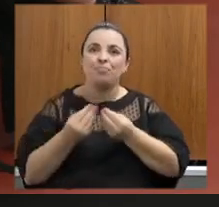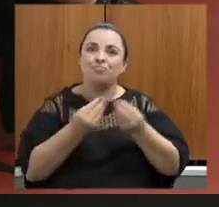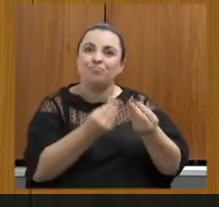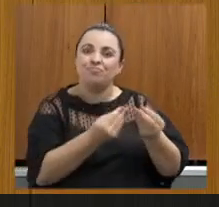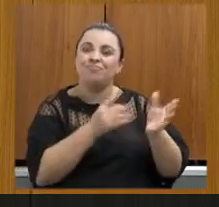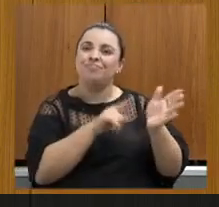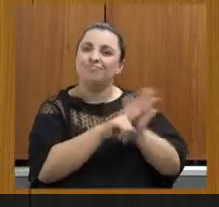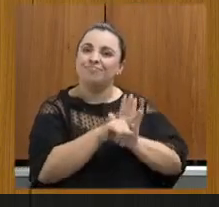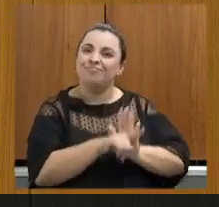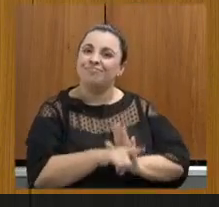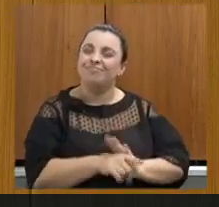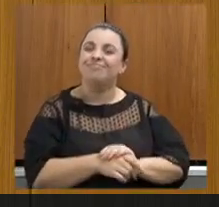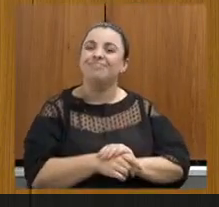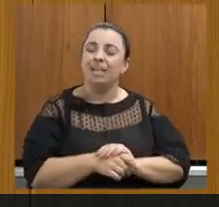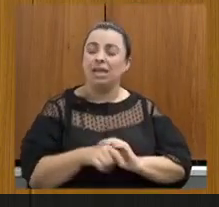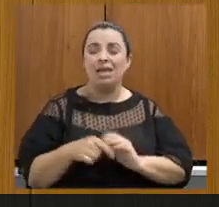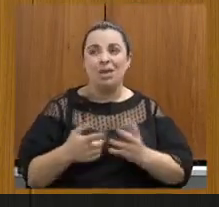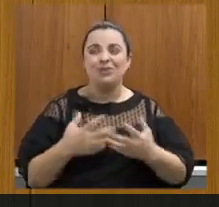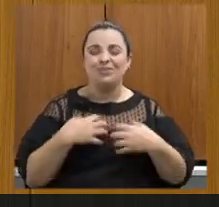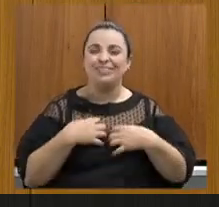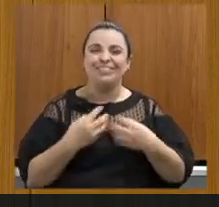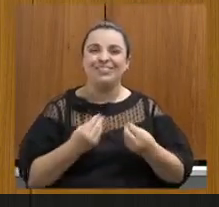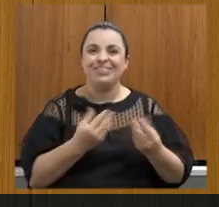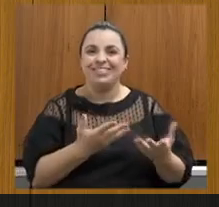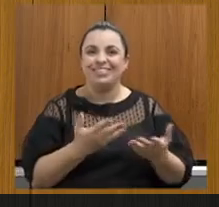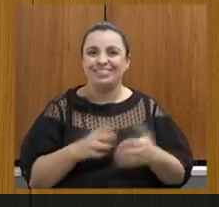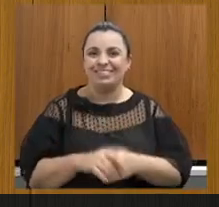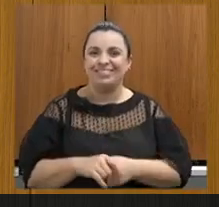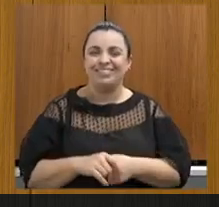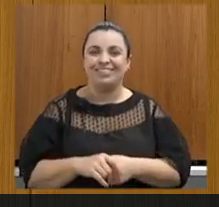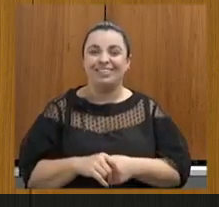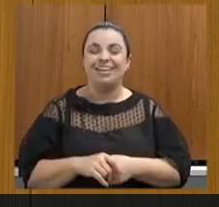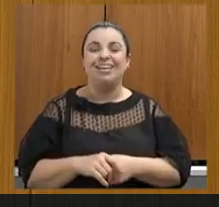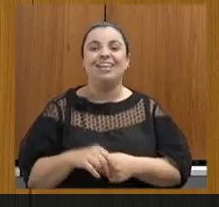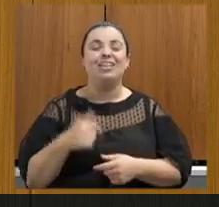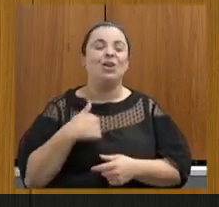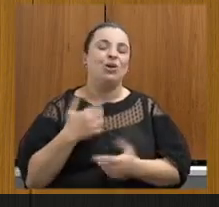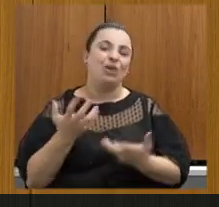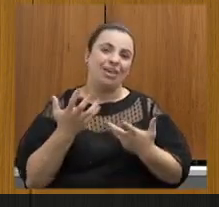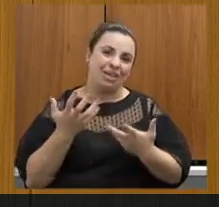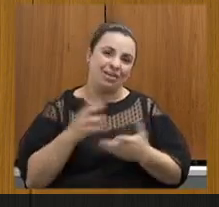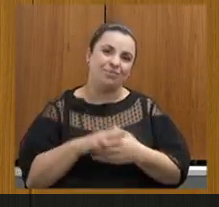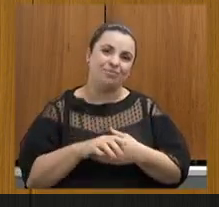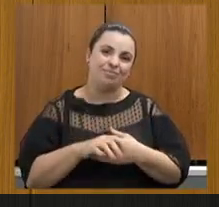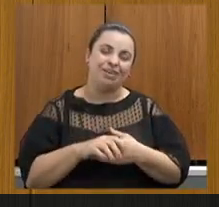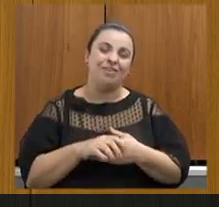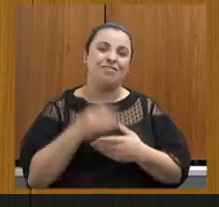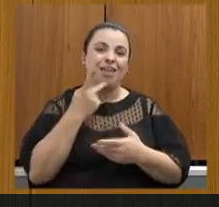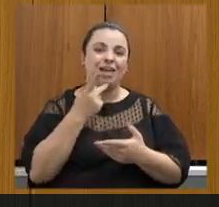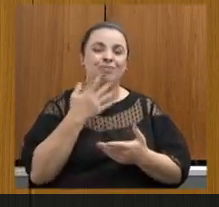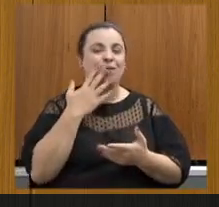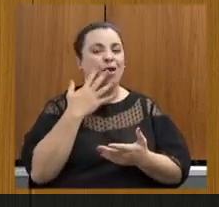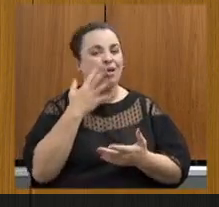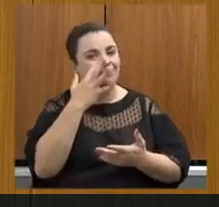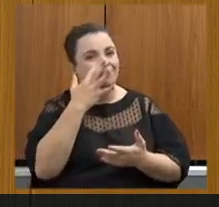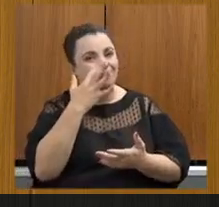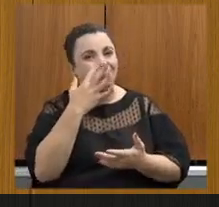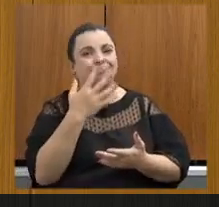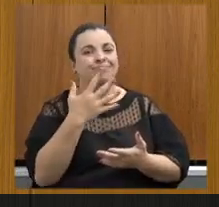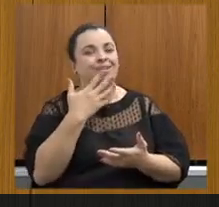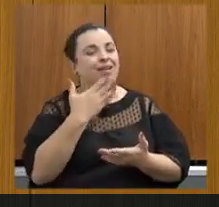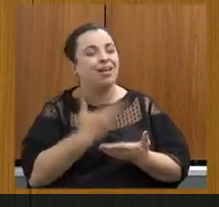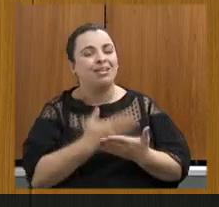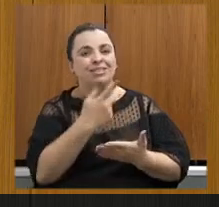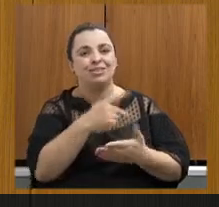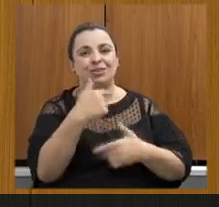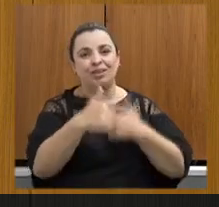a sensação que eu tenho então eu quero aqui Marília dizer da minha admiração pelo seu trabalho e